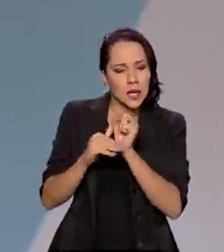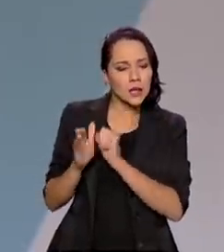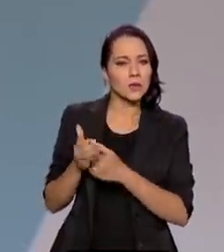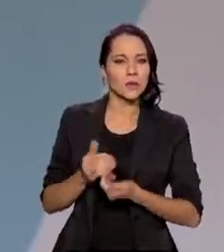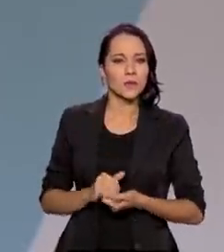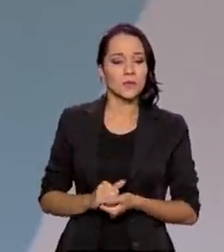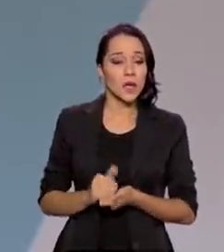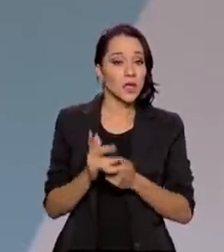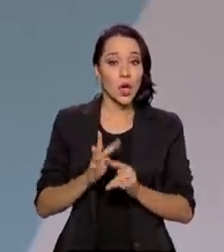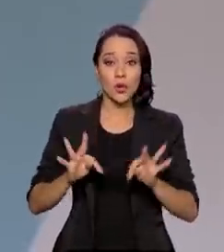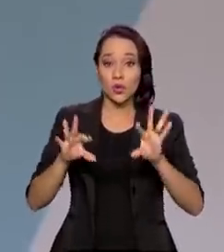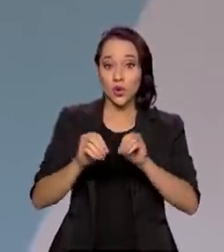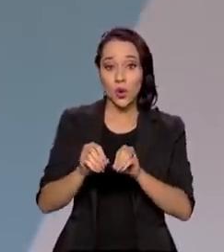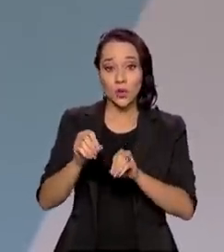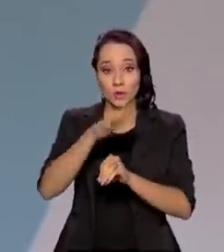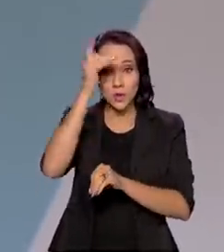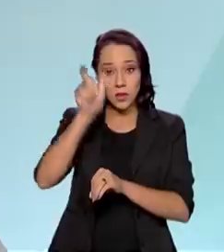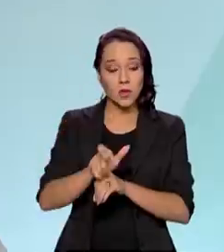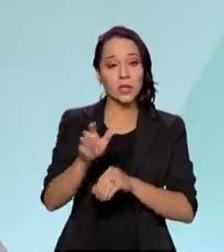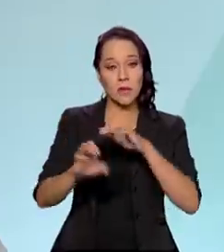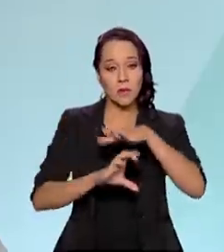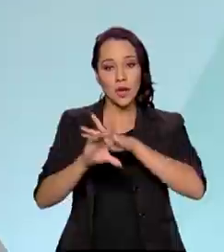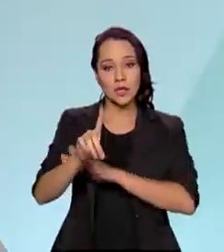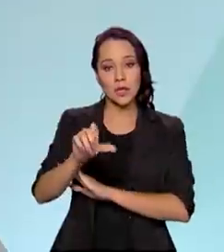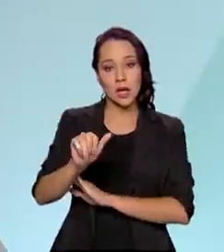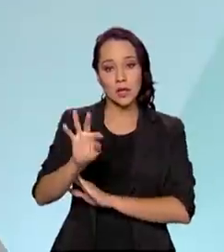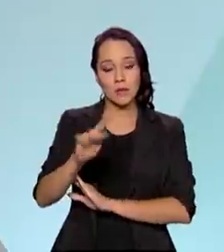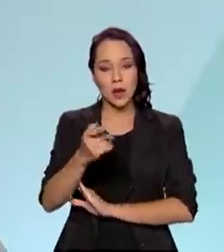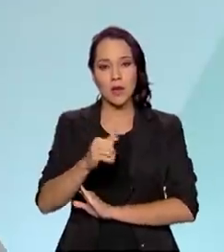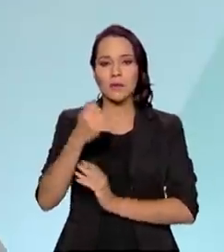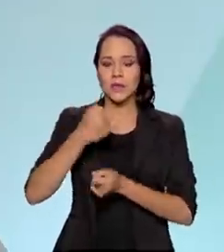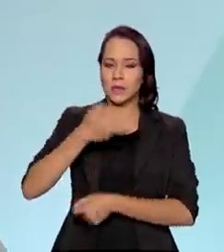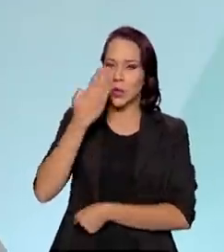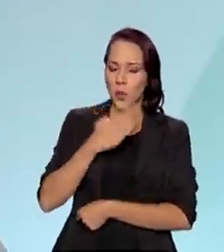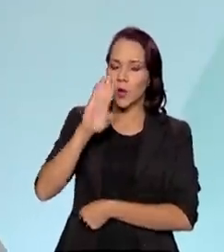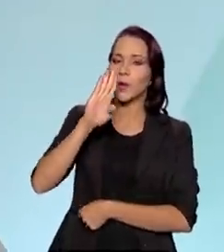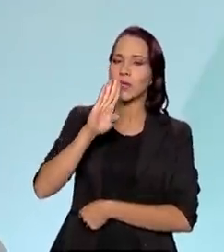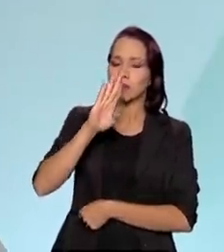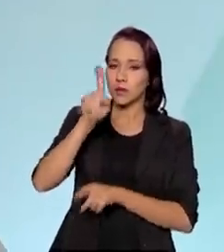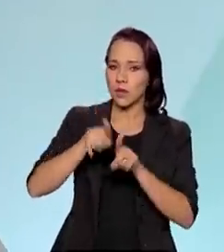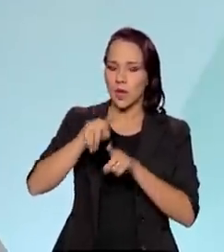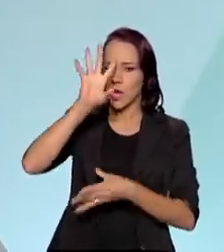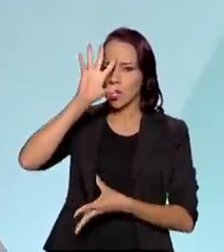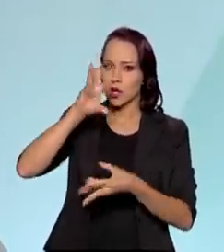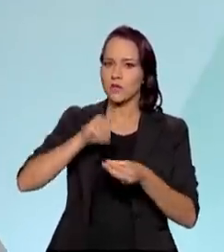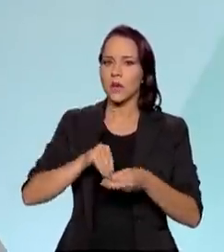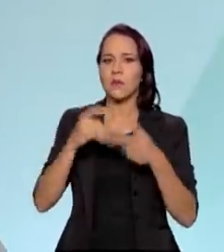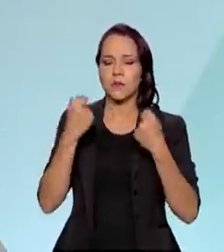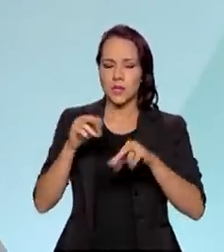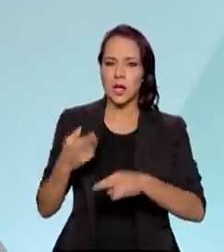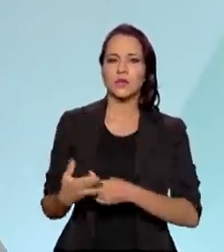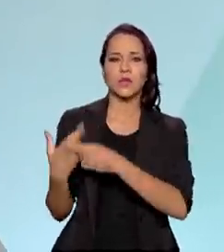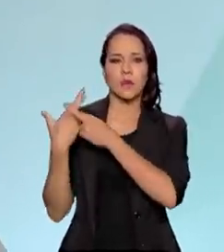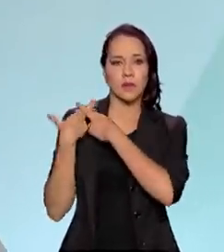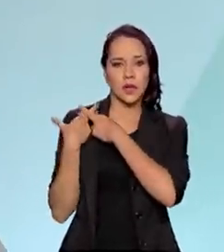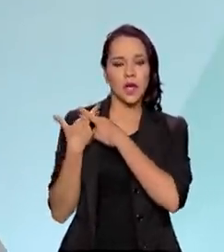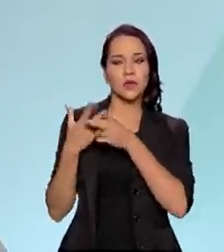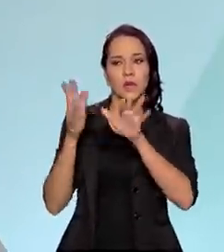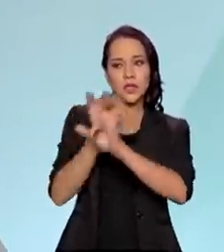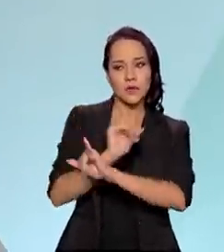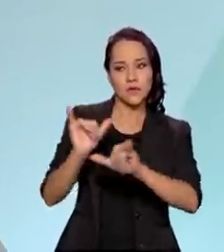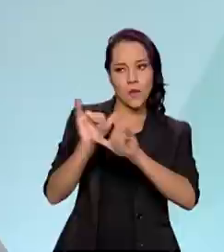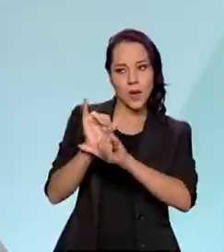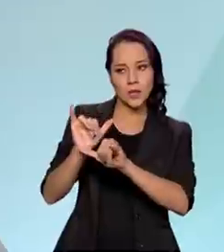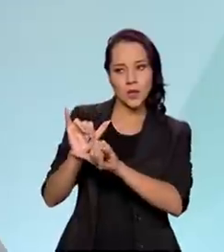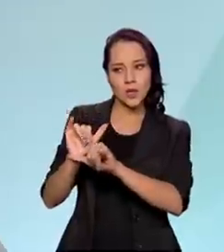funcional, todos os dirigentes da Dataprev têm que ter esse compromisso e esse entendimento, que nós temos que ter responsabilidade com esses dados, os